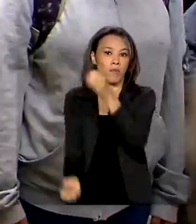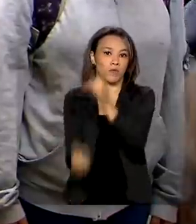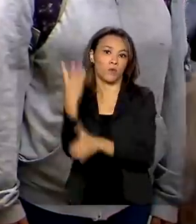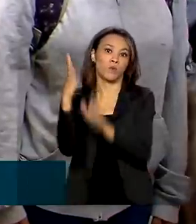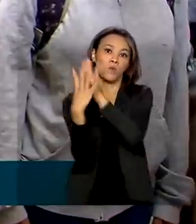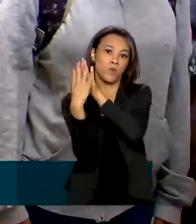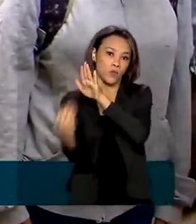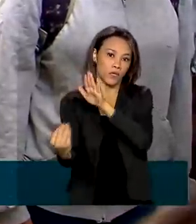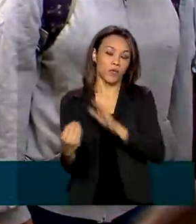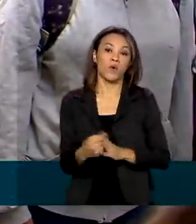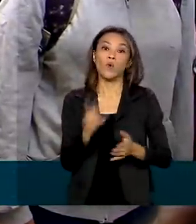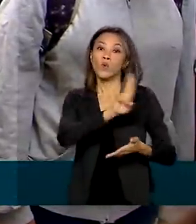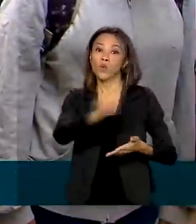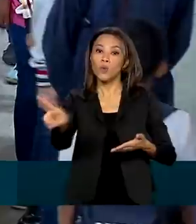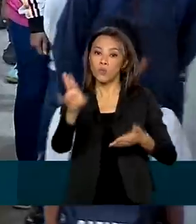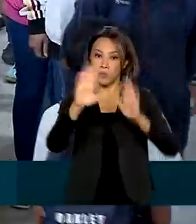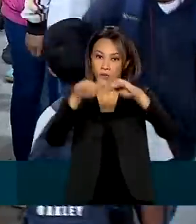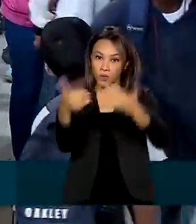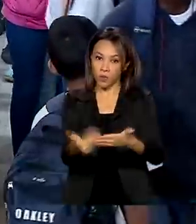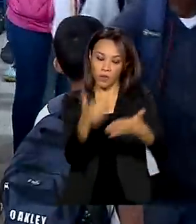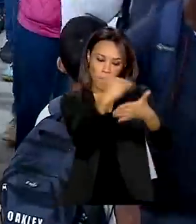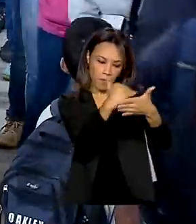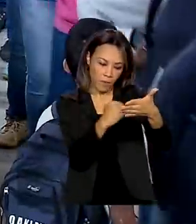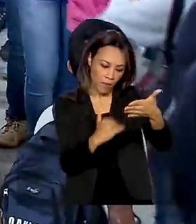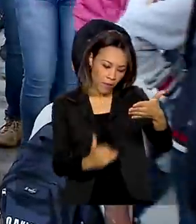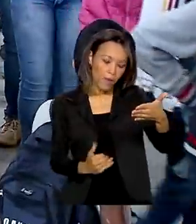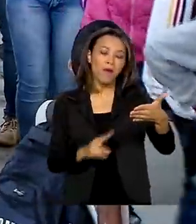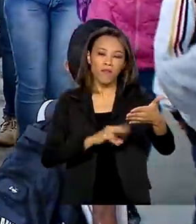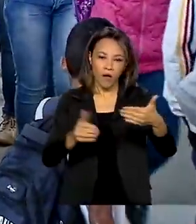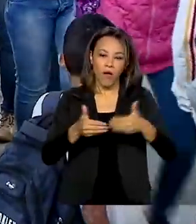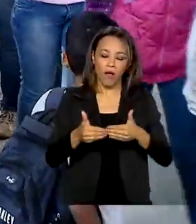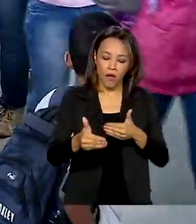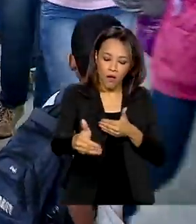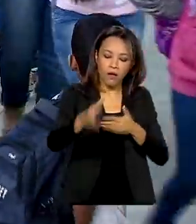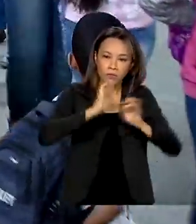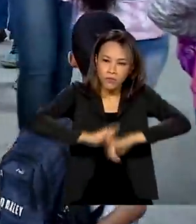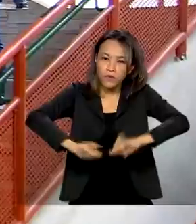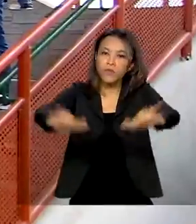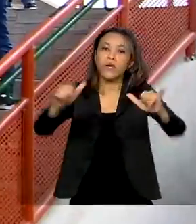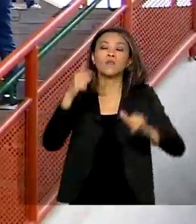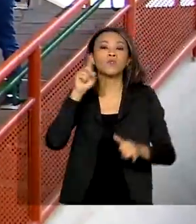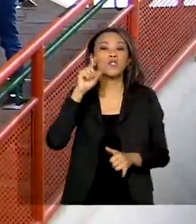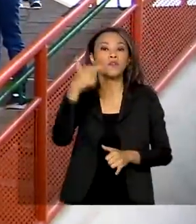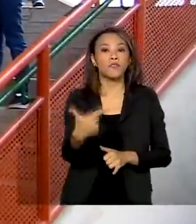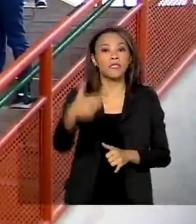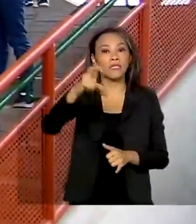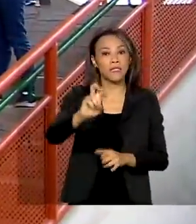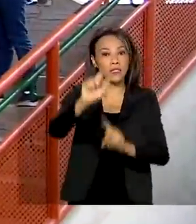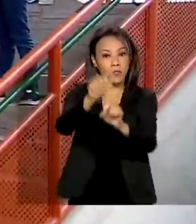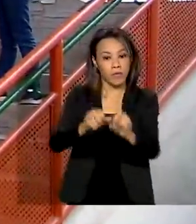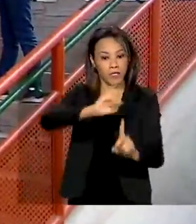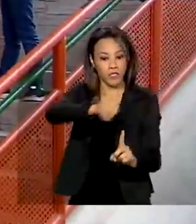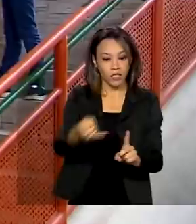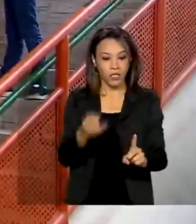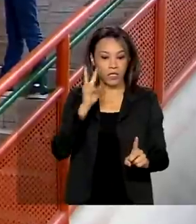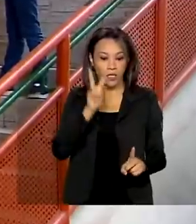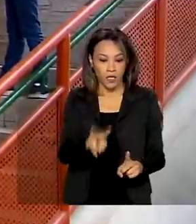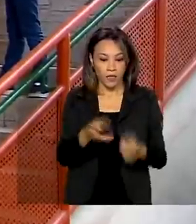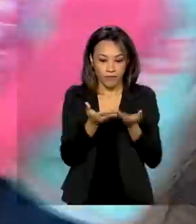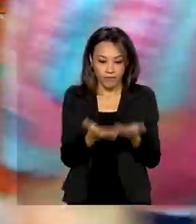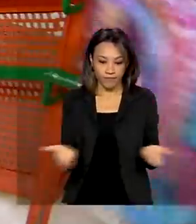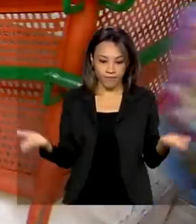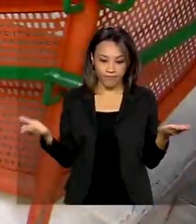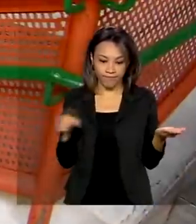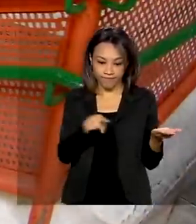lista com as novas escolas cívico-militares deve ser publicada no dia 25 de janeiro, no site gov.br